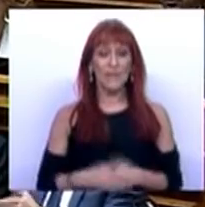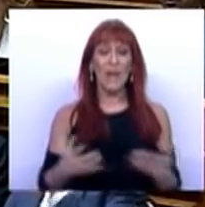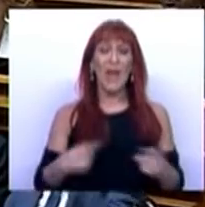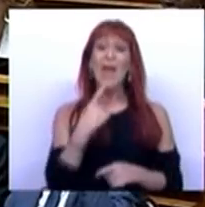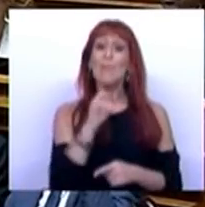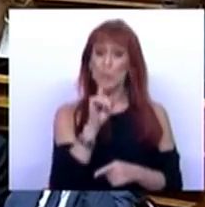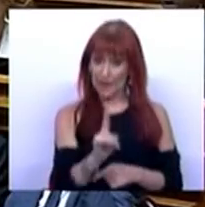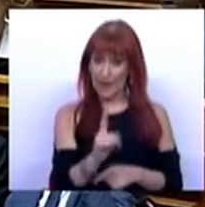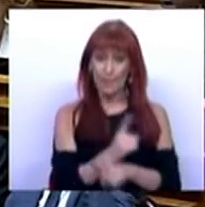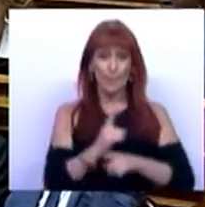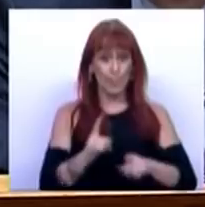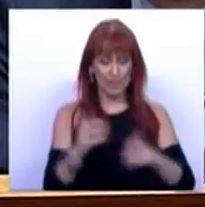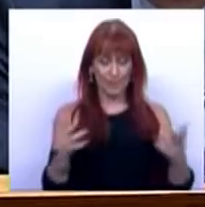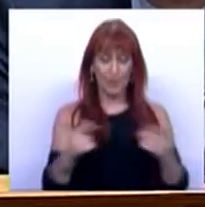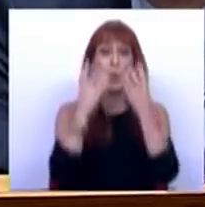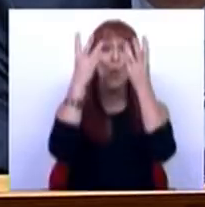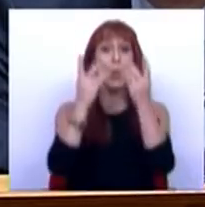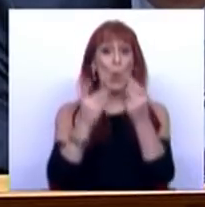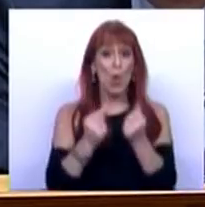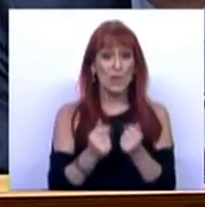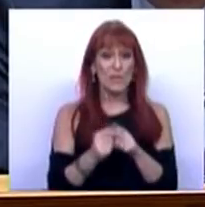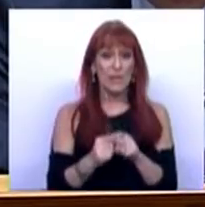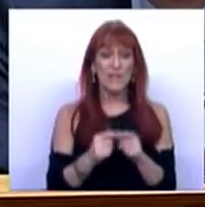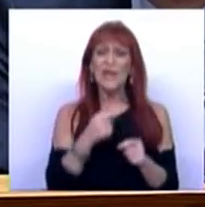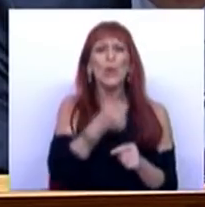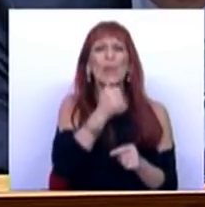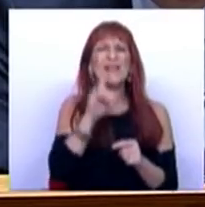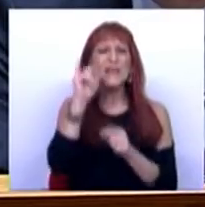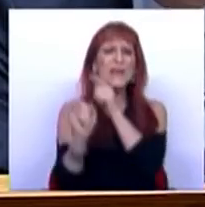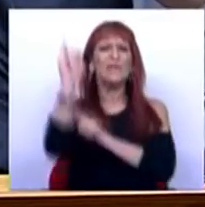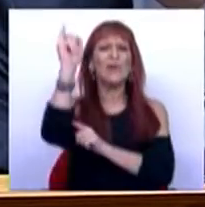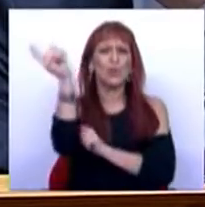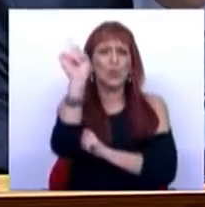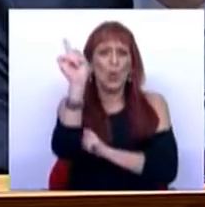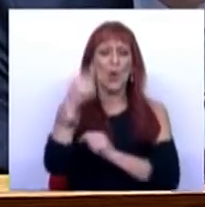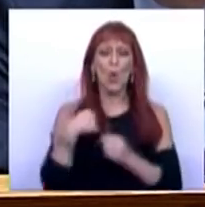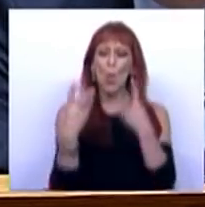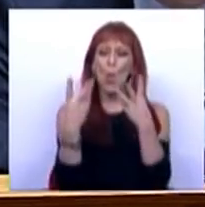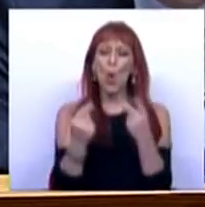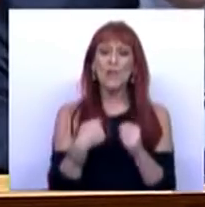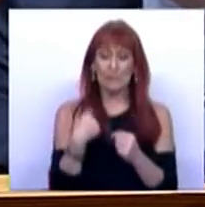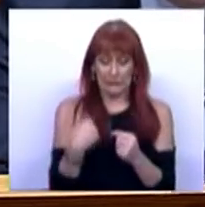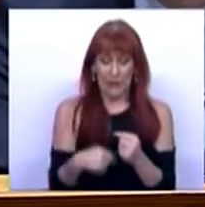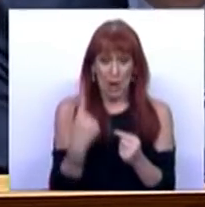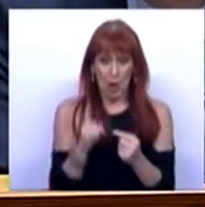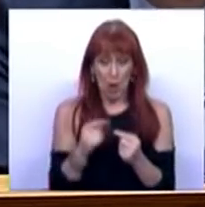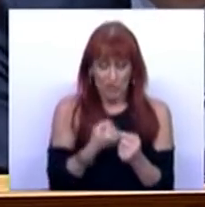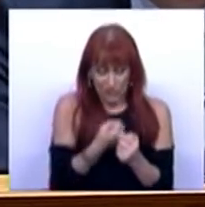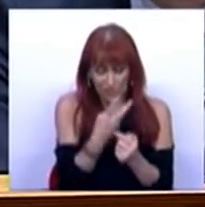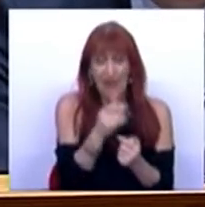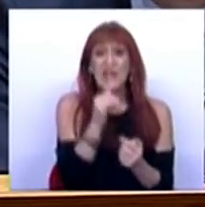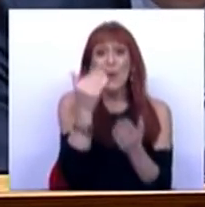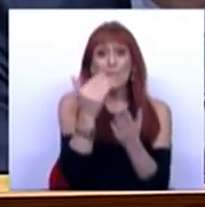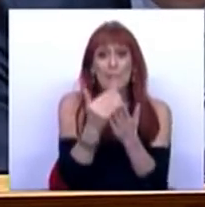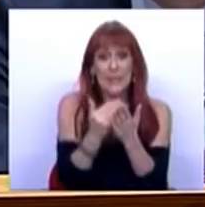Essa que é a pergunta. Porquê? O Orçamento não decreta a inflação. O Orçamento o que tem é um conjunto de